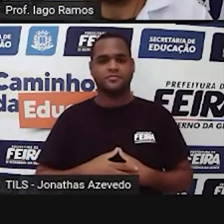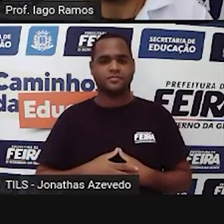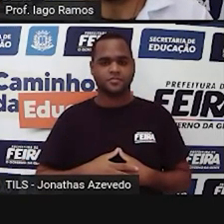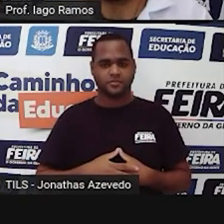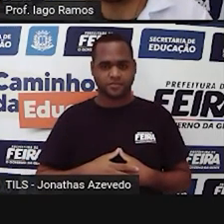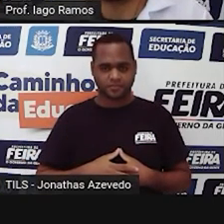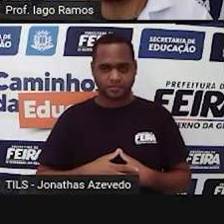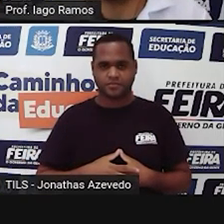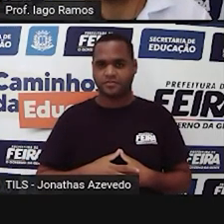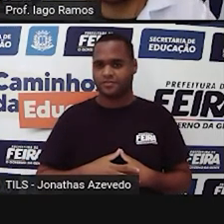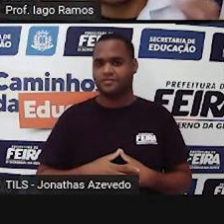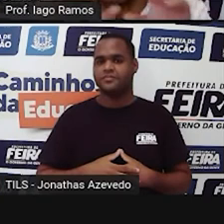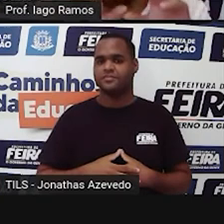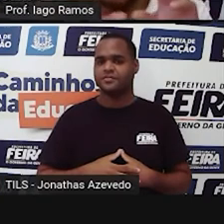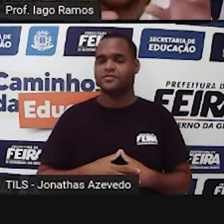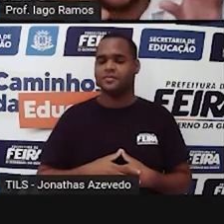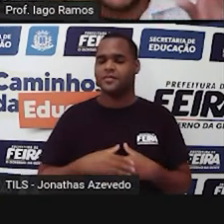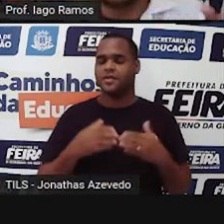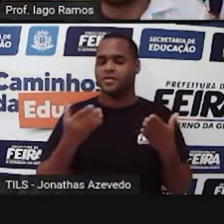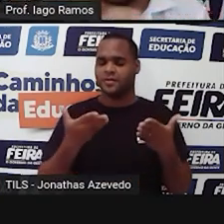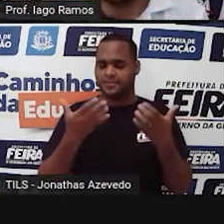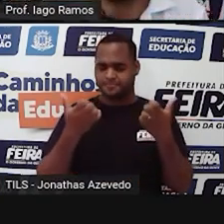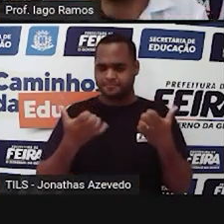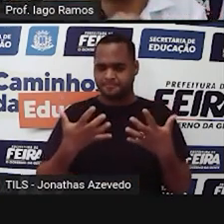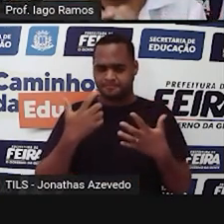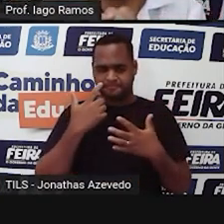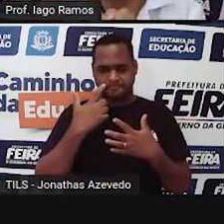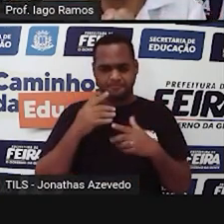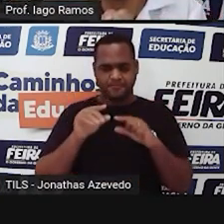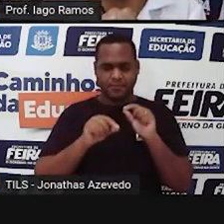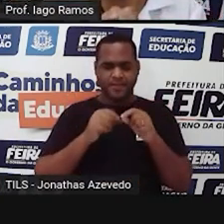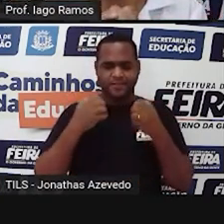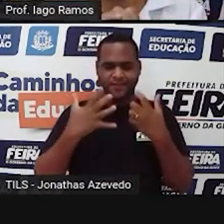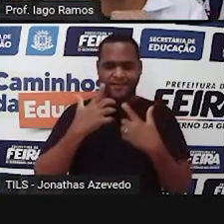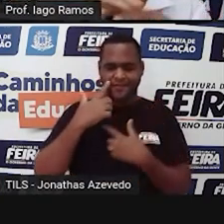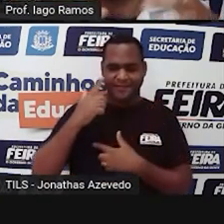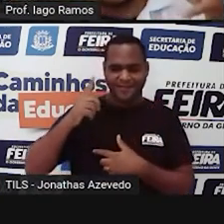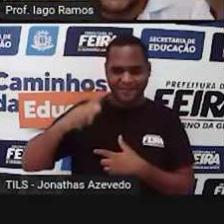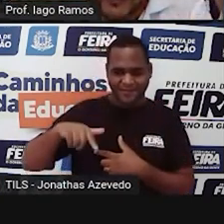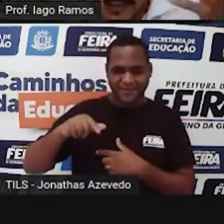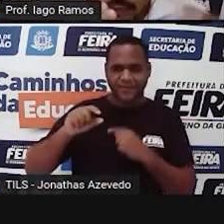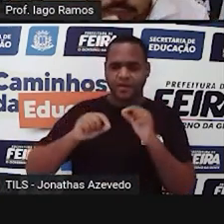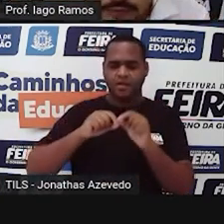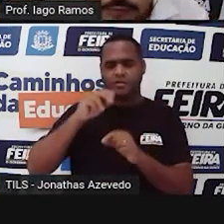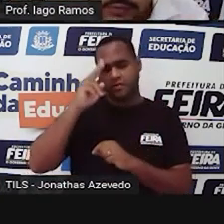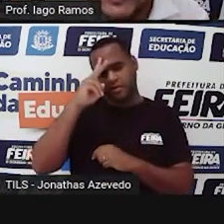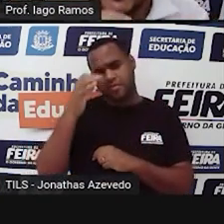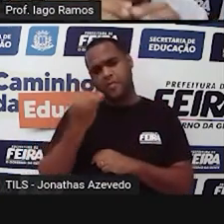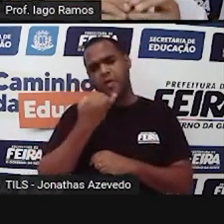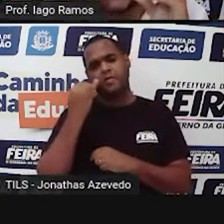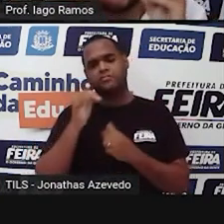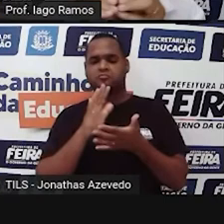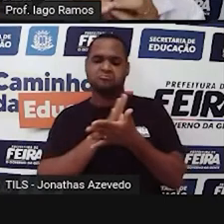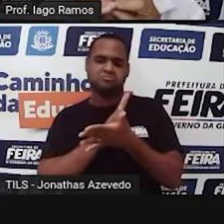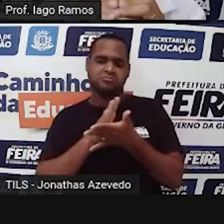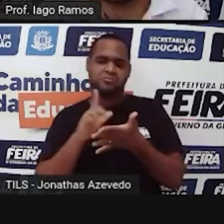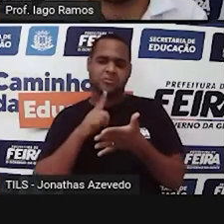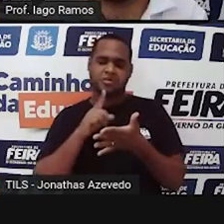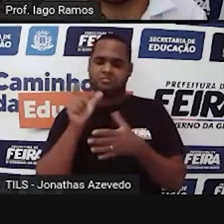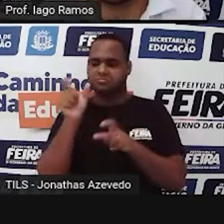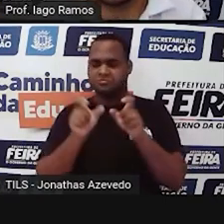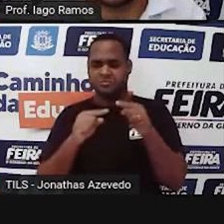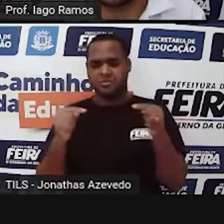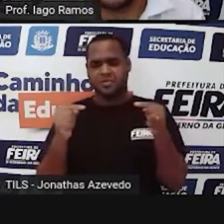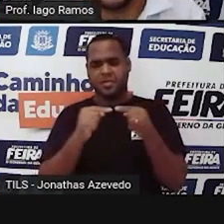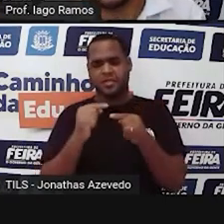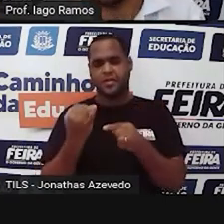Bom, então vamos aqui fazer uma breve retrospectiva, né? Relembrar algumas coisinhas, alguns pontos que a